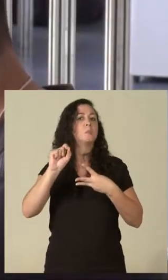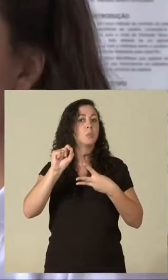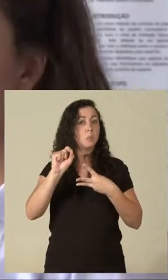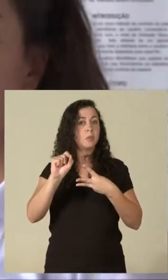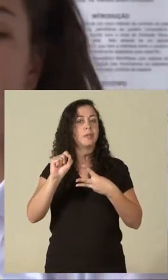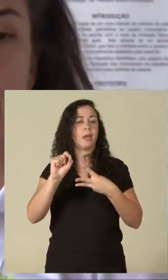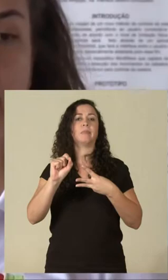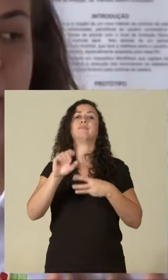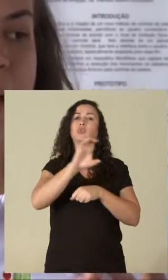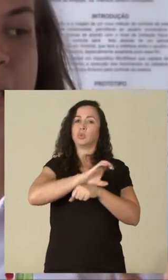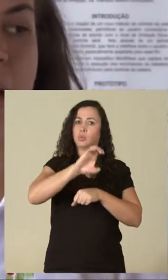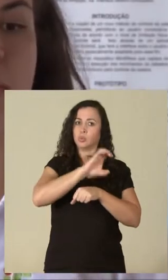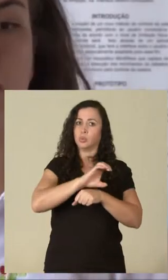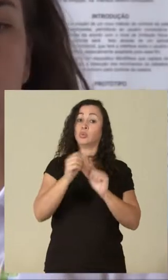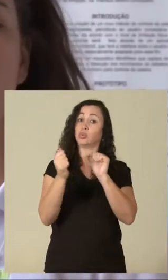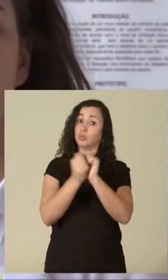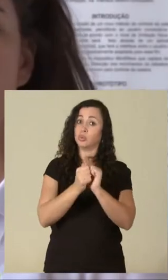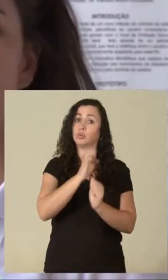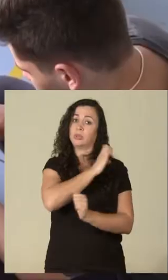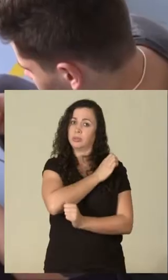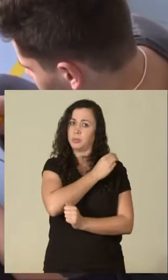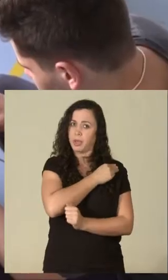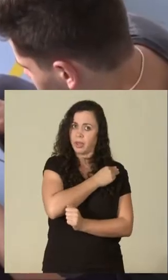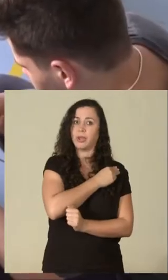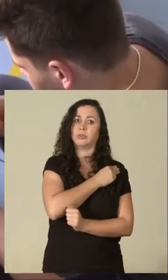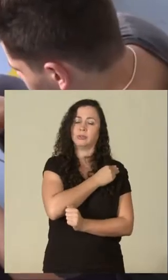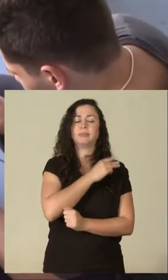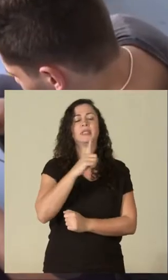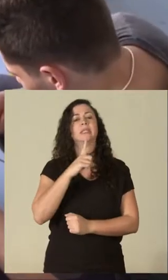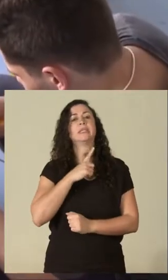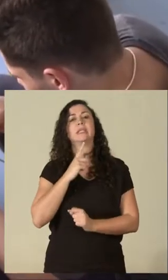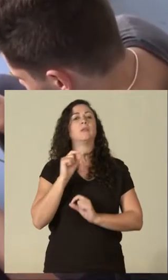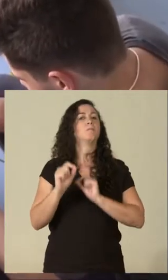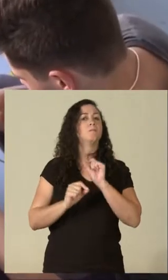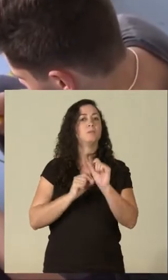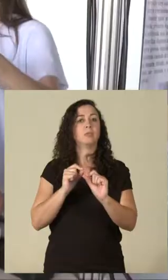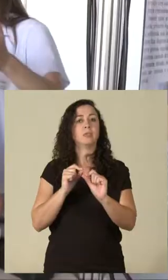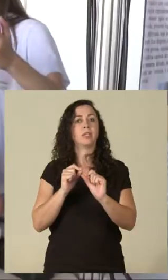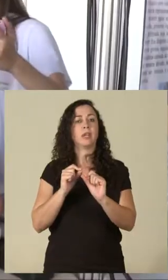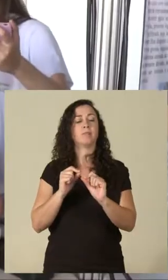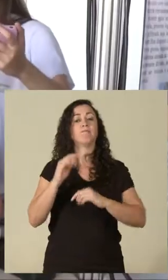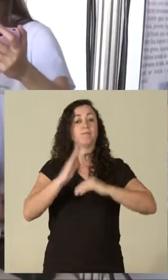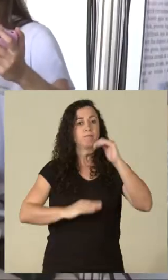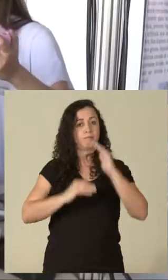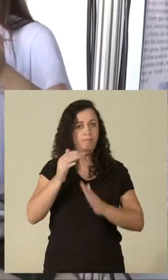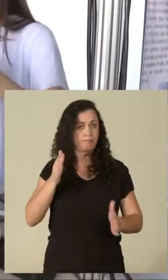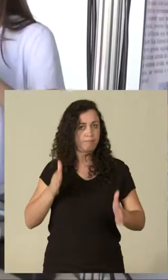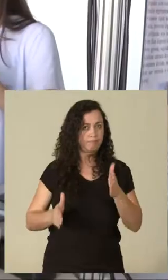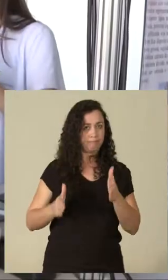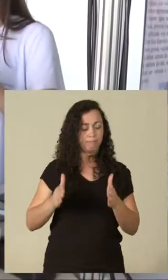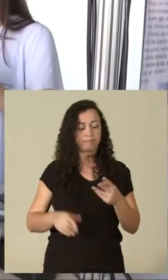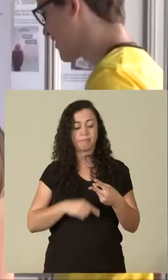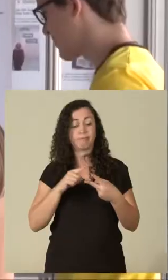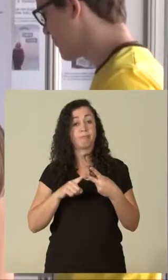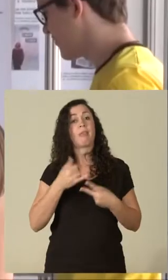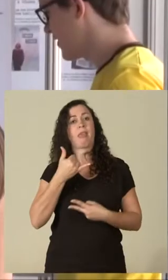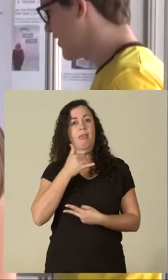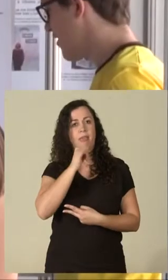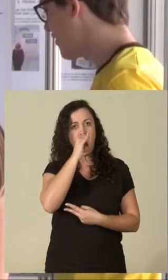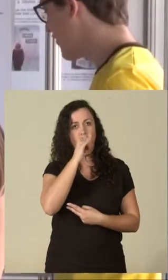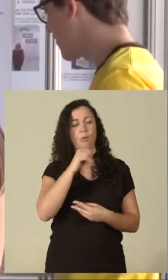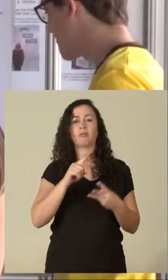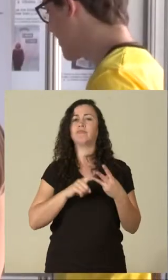o Cotuca oferece juntamente com o ensino médio, nós temos mecatrônica, eletroeletrônica,